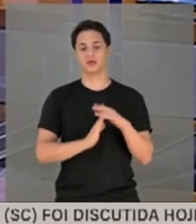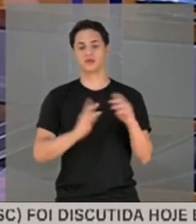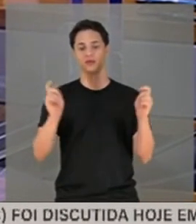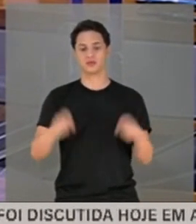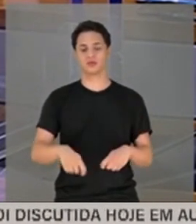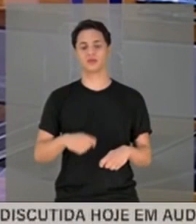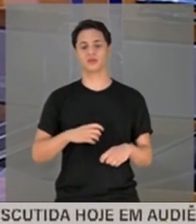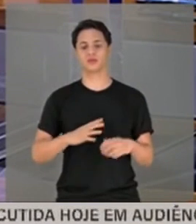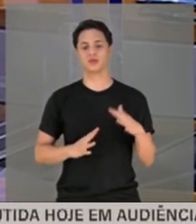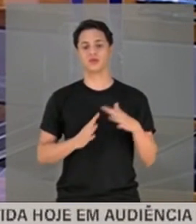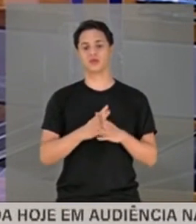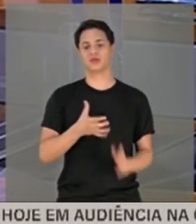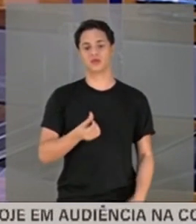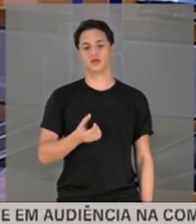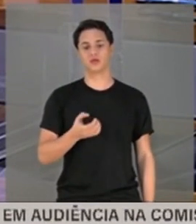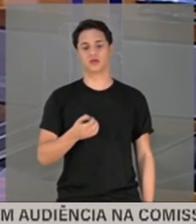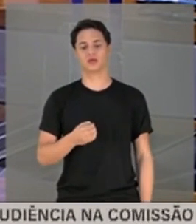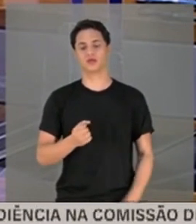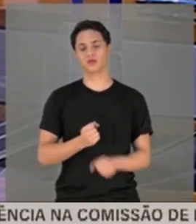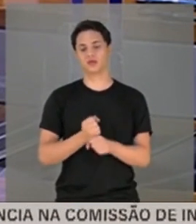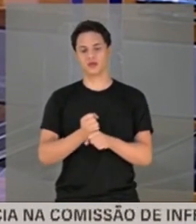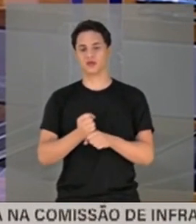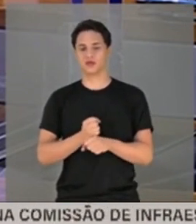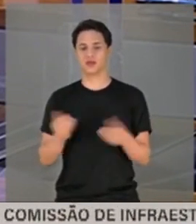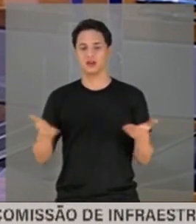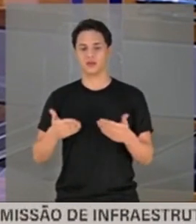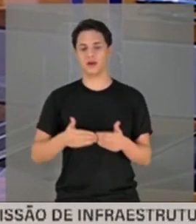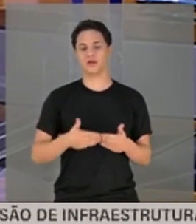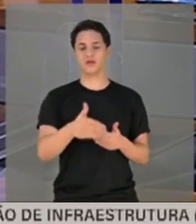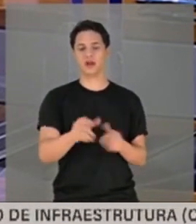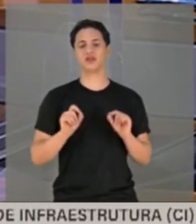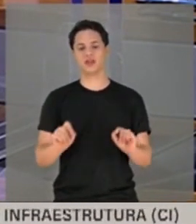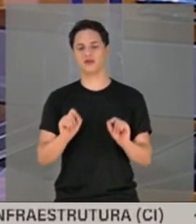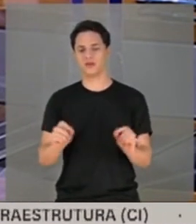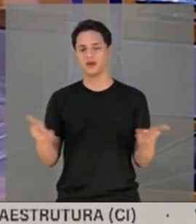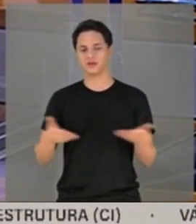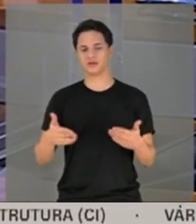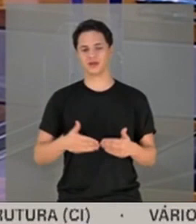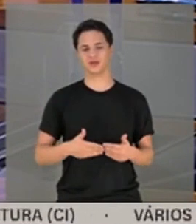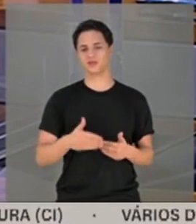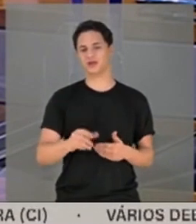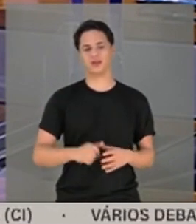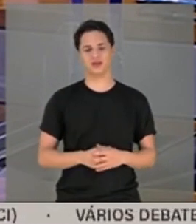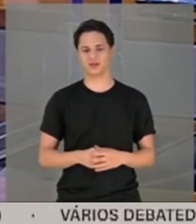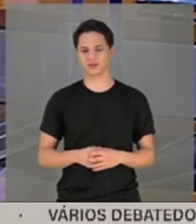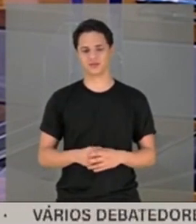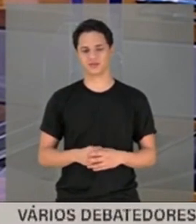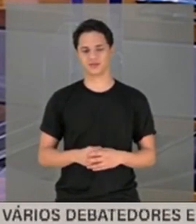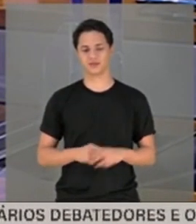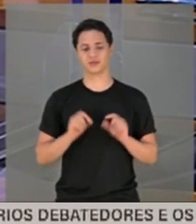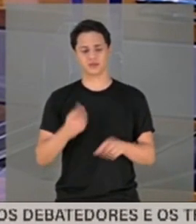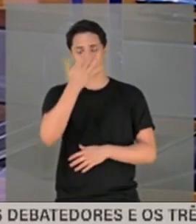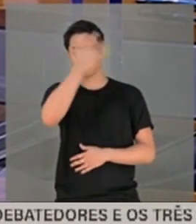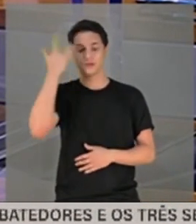ultrapassam os 60 anos de cadeia. E eu sugiro a todos os advogados de clientes que estiveram aqui